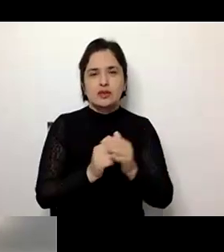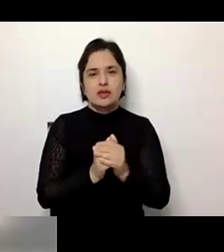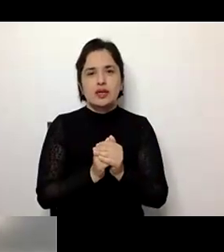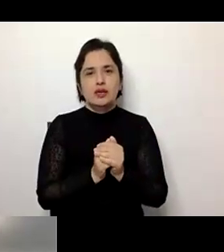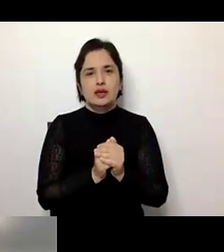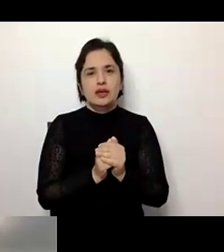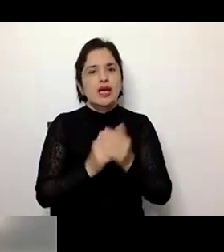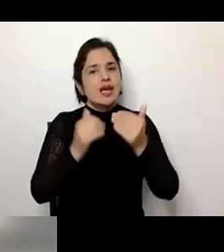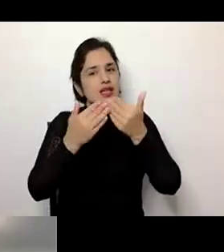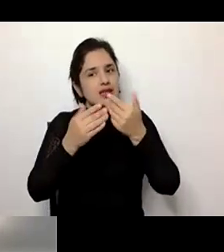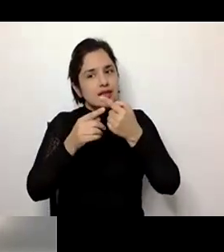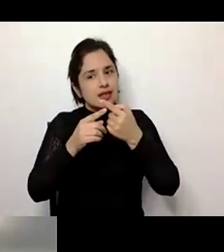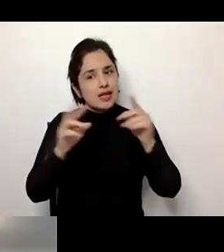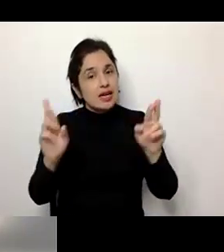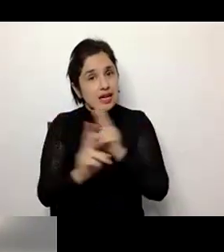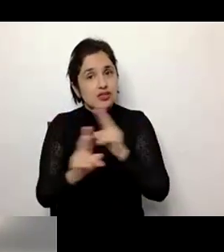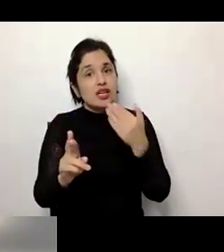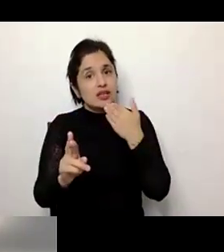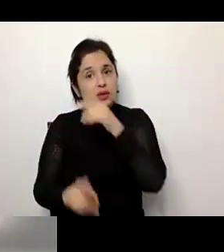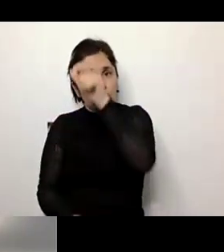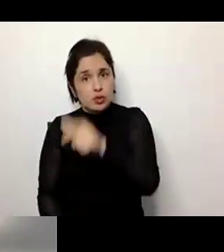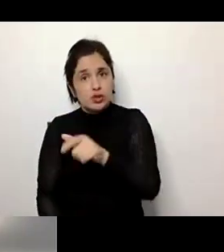pessoa com deficiência intelectual.